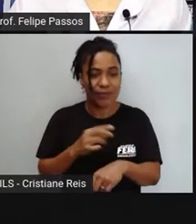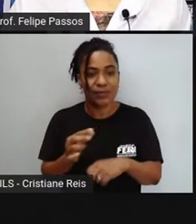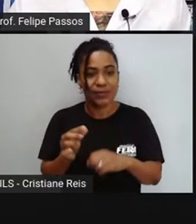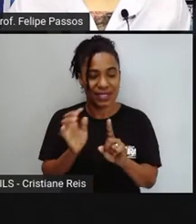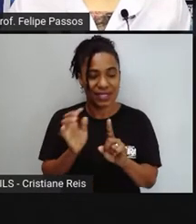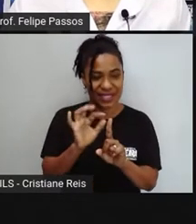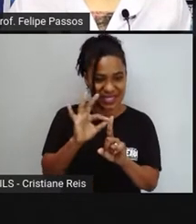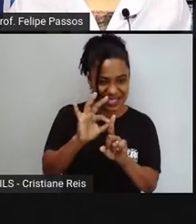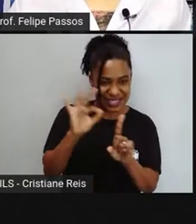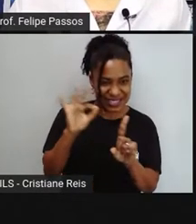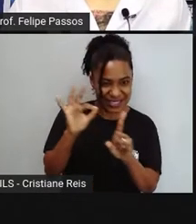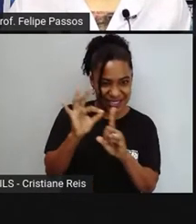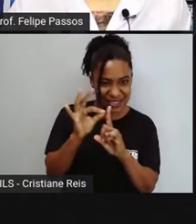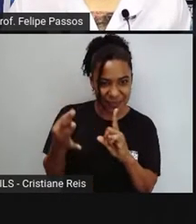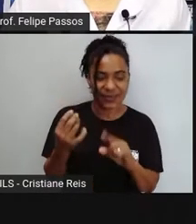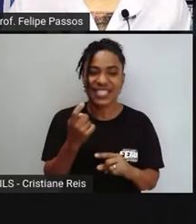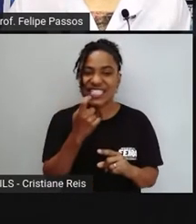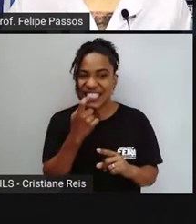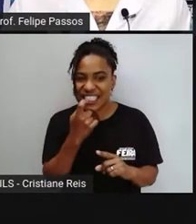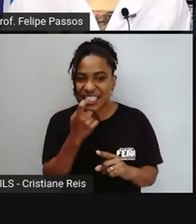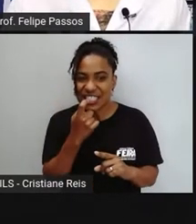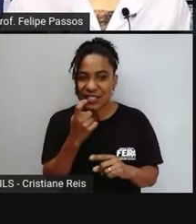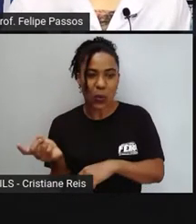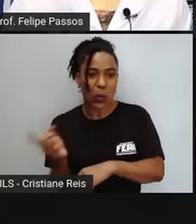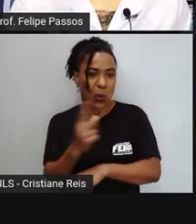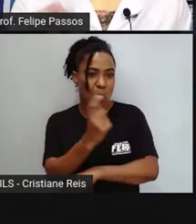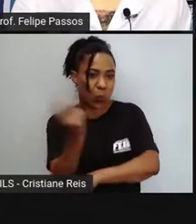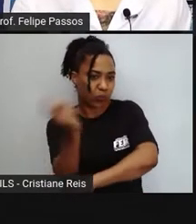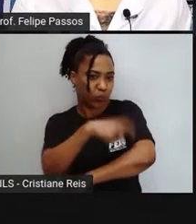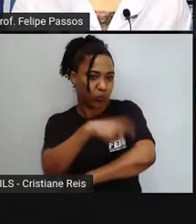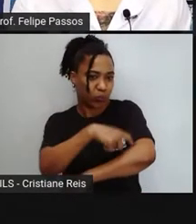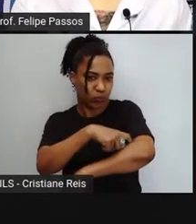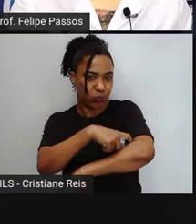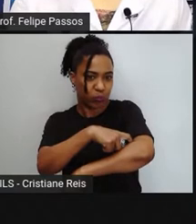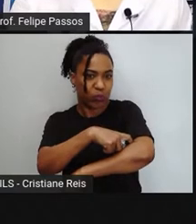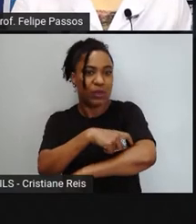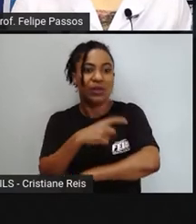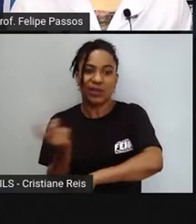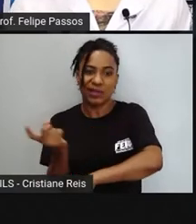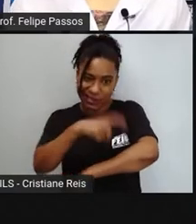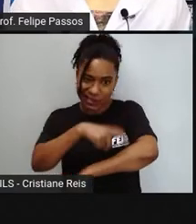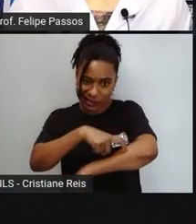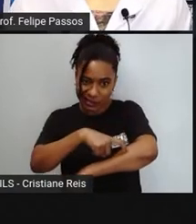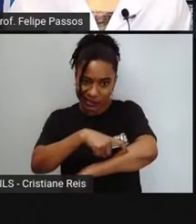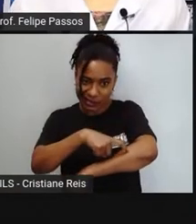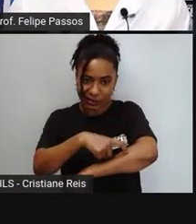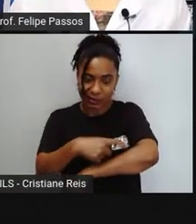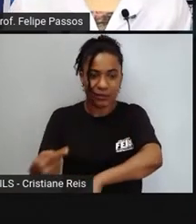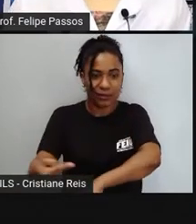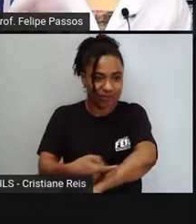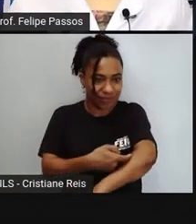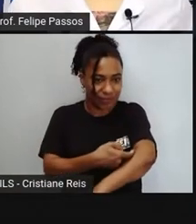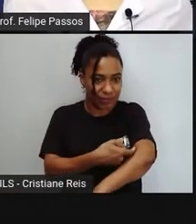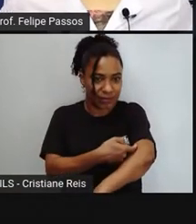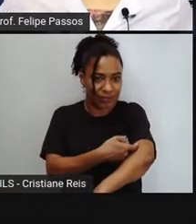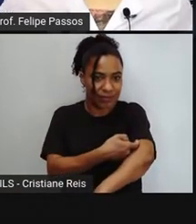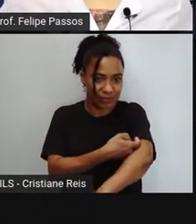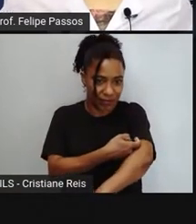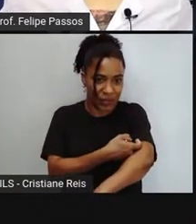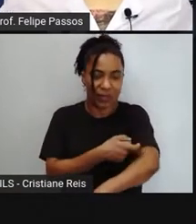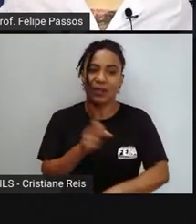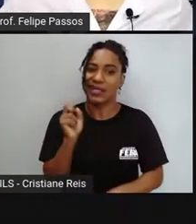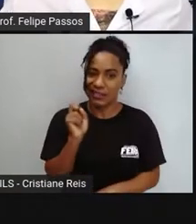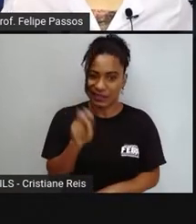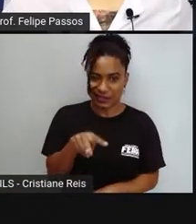ferrão, alguma coisa que coloque essa substância dentro do corpo do ser humano ou de qualquer outro